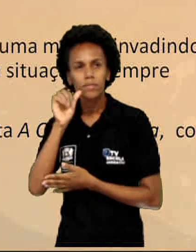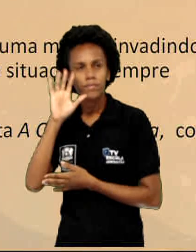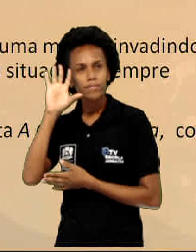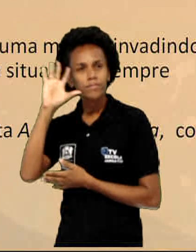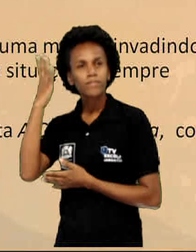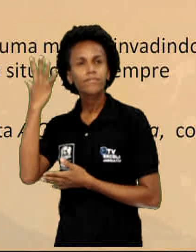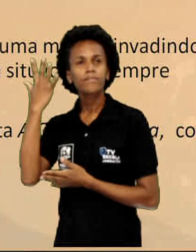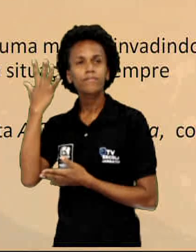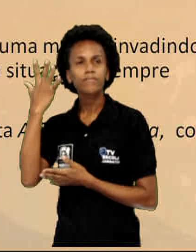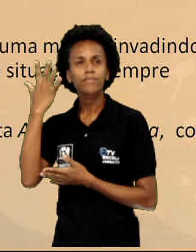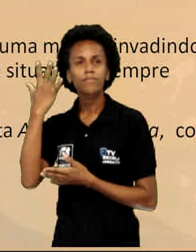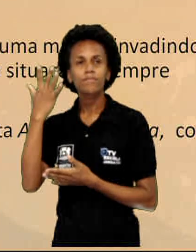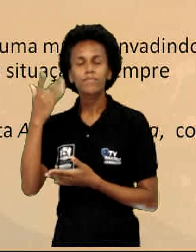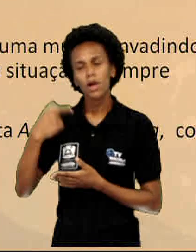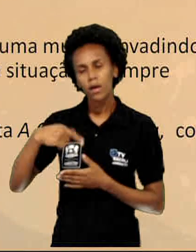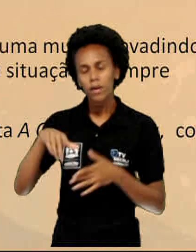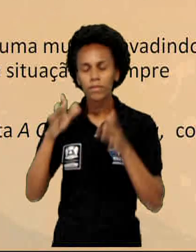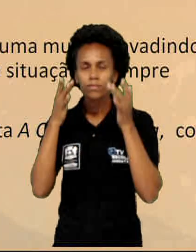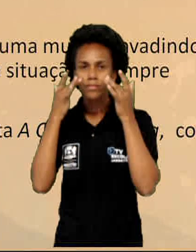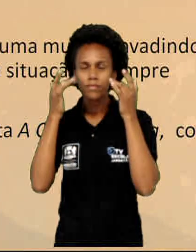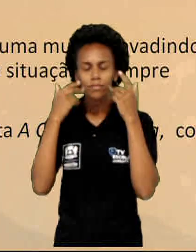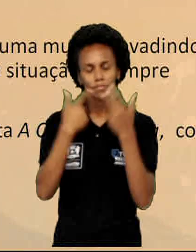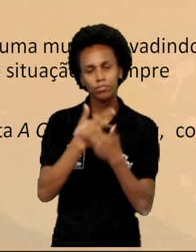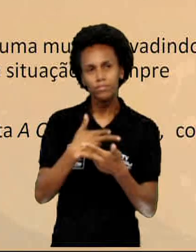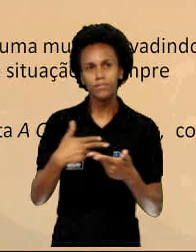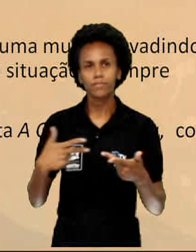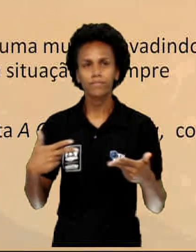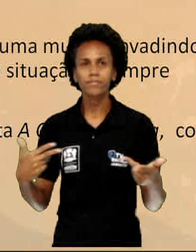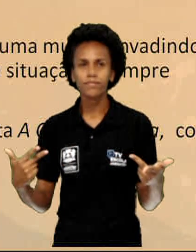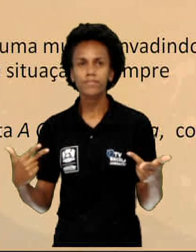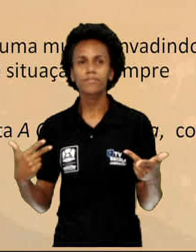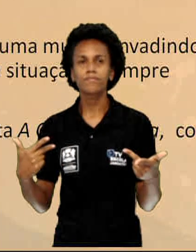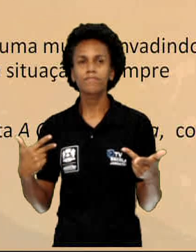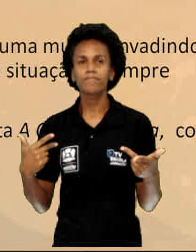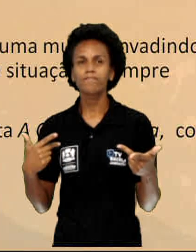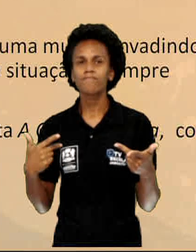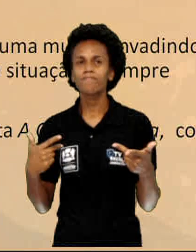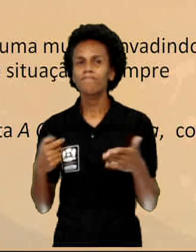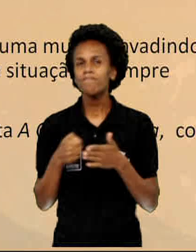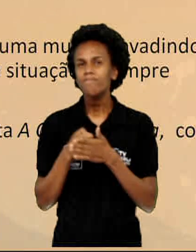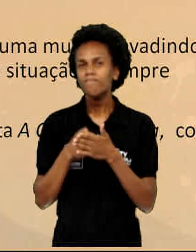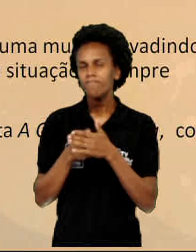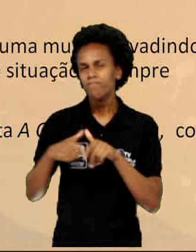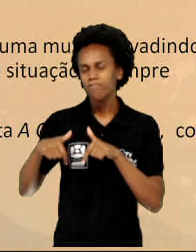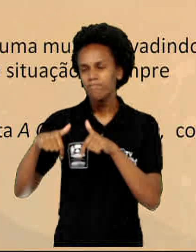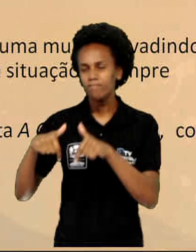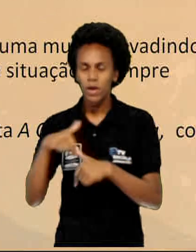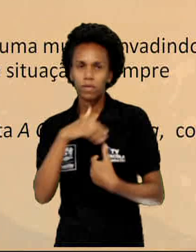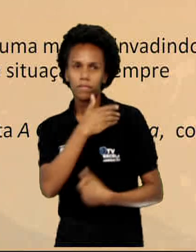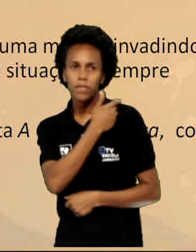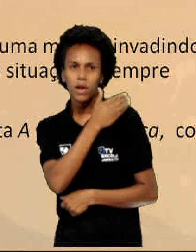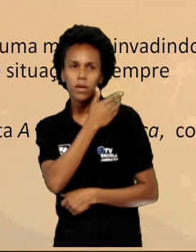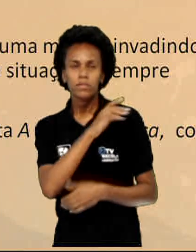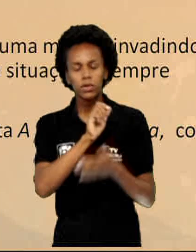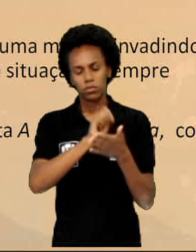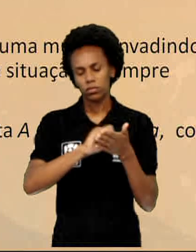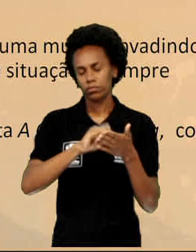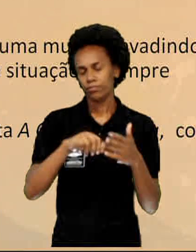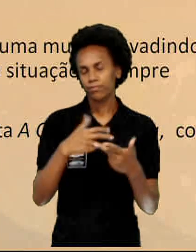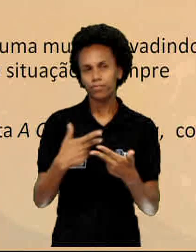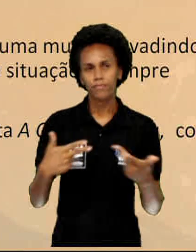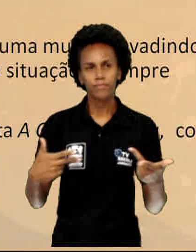se lançar no teatro de variedades. Mesmo enfrentando o preconceito, escreveu diversas